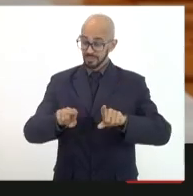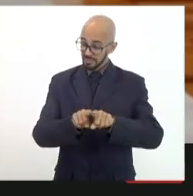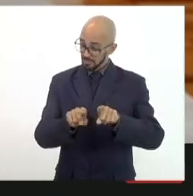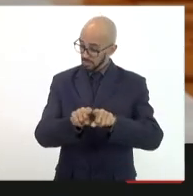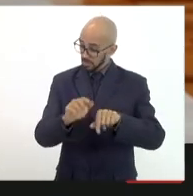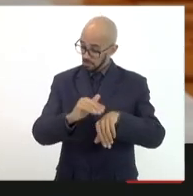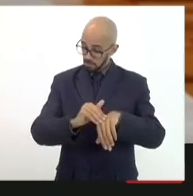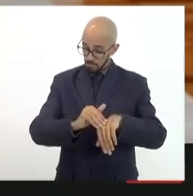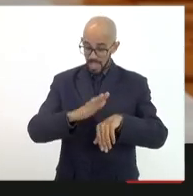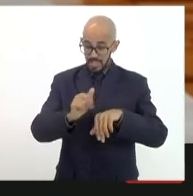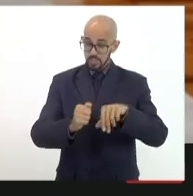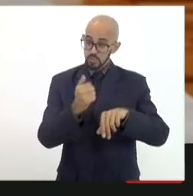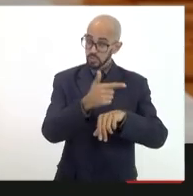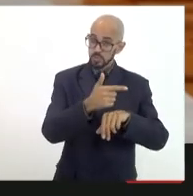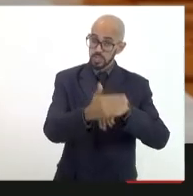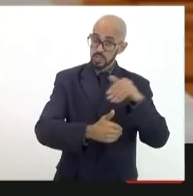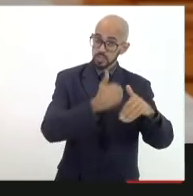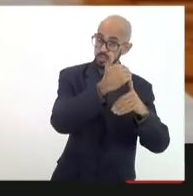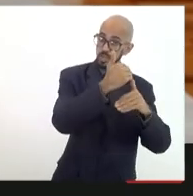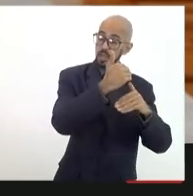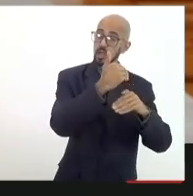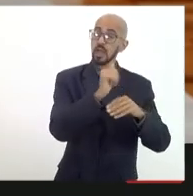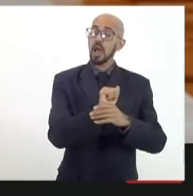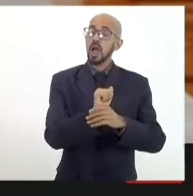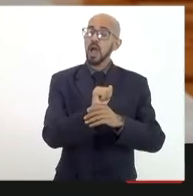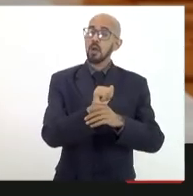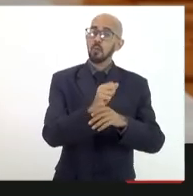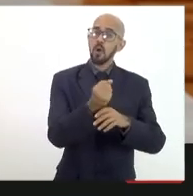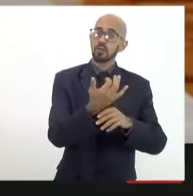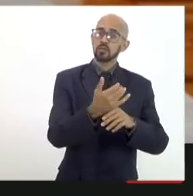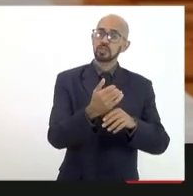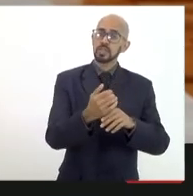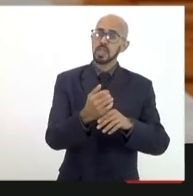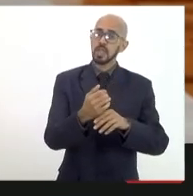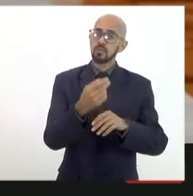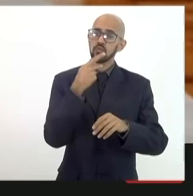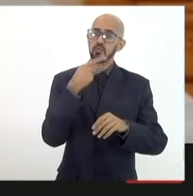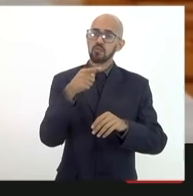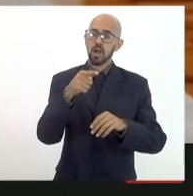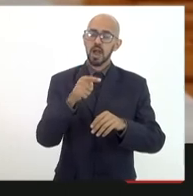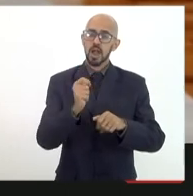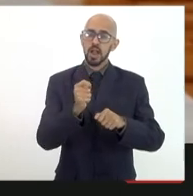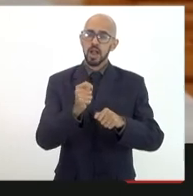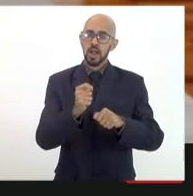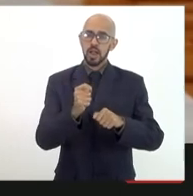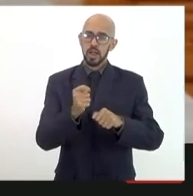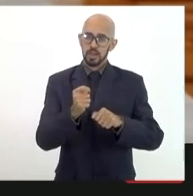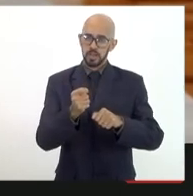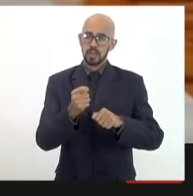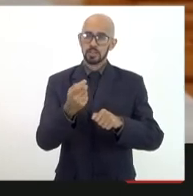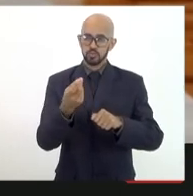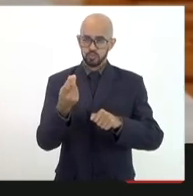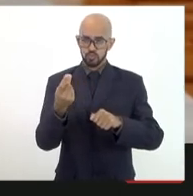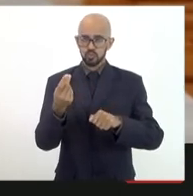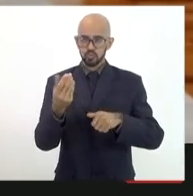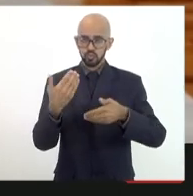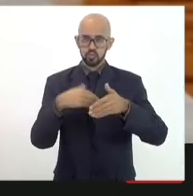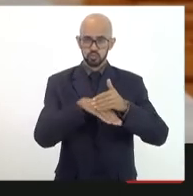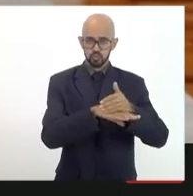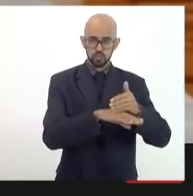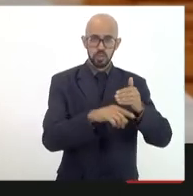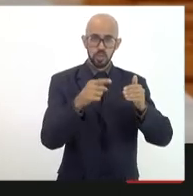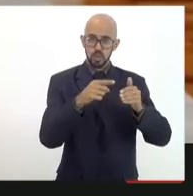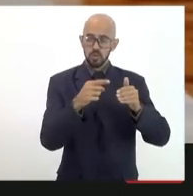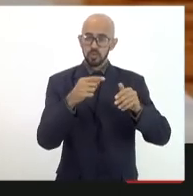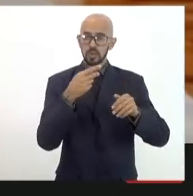fixa uma renúncia fiscal quando você fixa a possibilidade de ter um recurso para um fundo soberano também